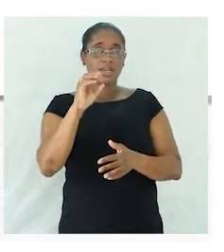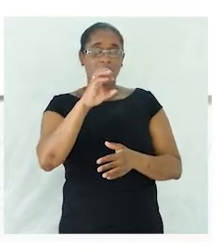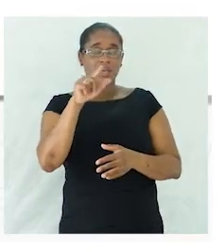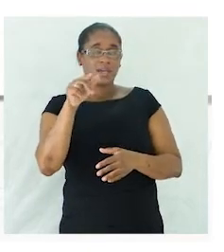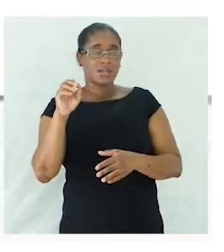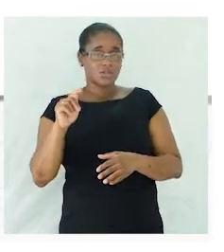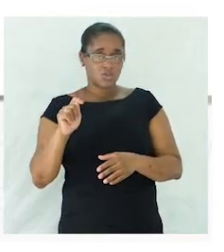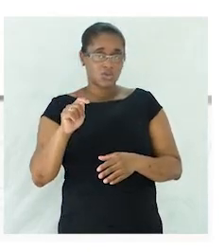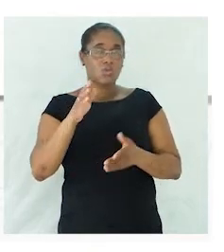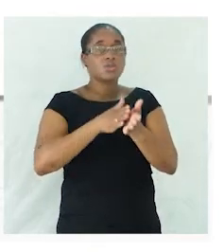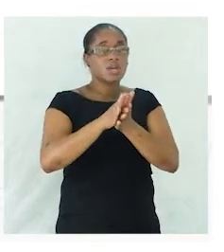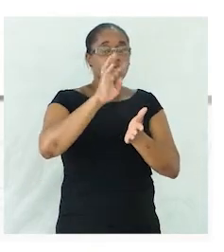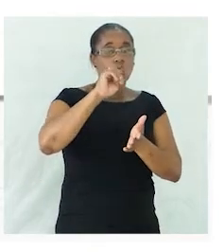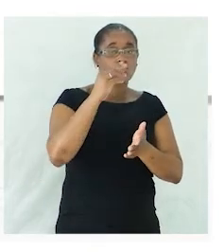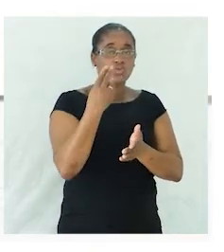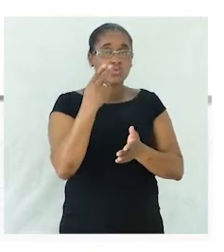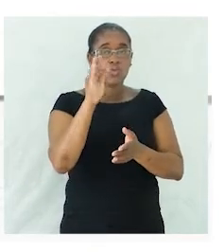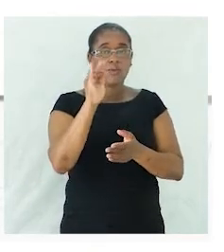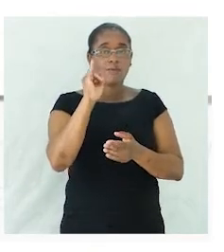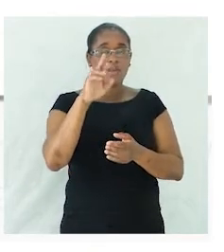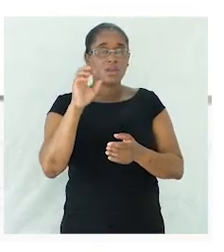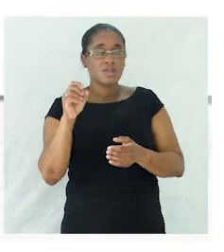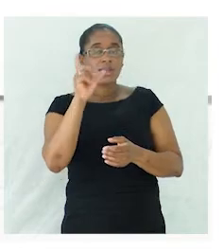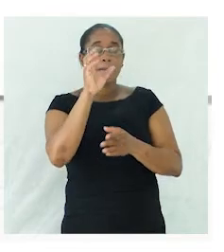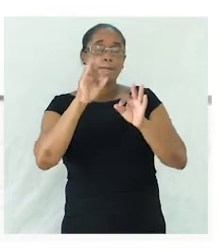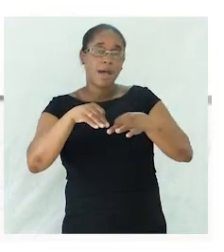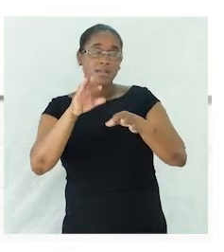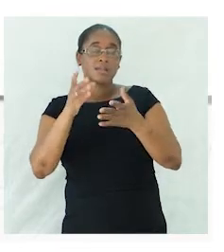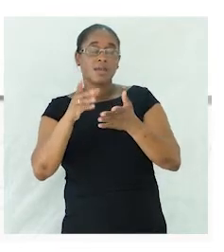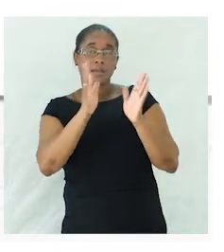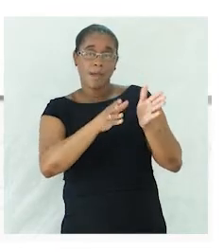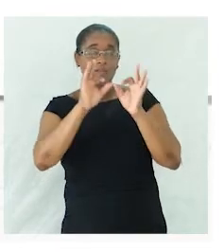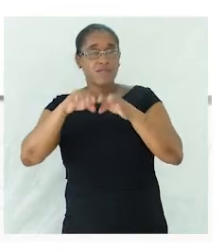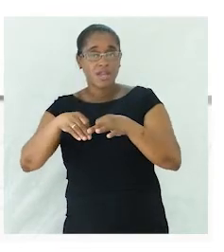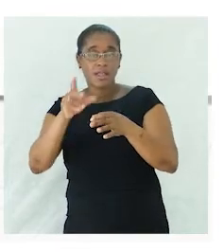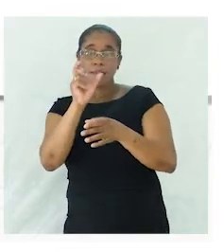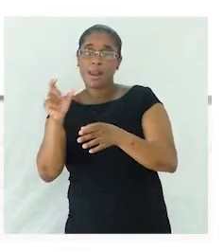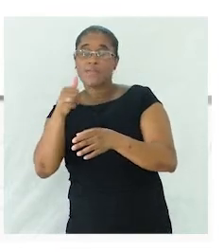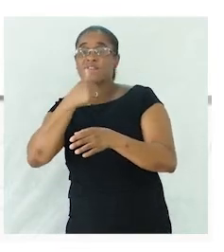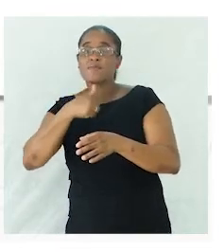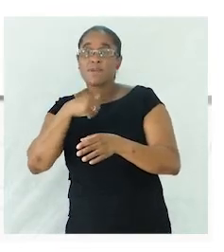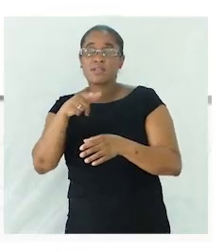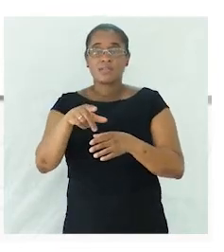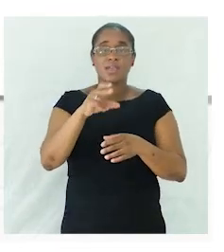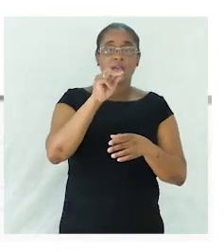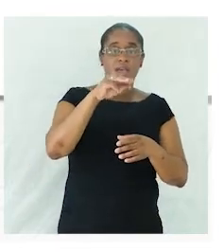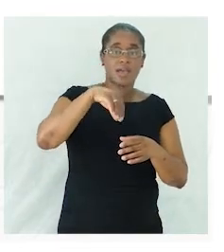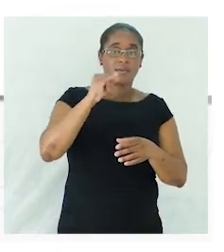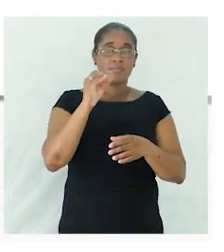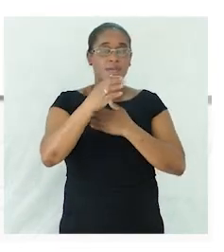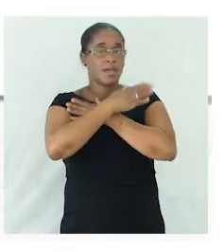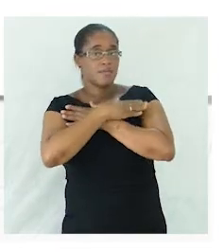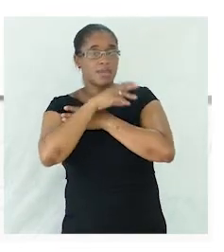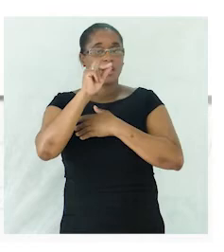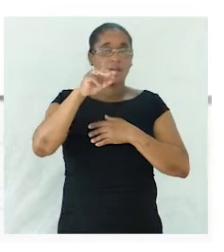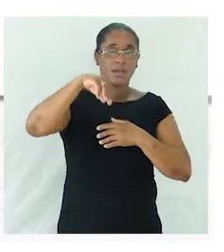usando os sufixos esta parte final das palavrinhas estão a vermelho temos ilha para ilhão amiga amiguinha megan